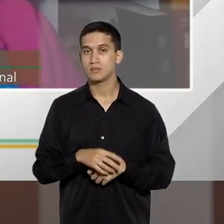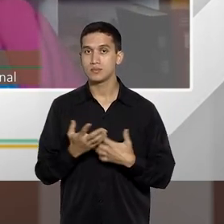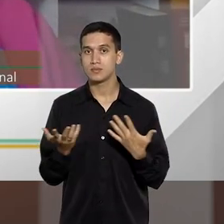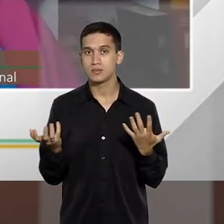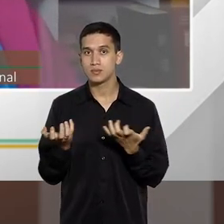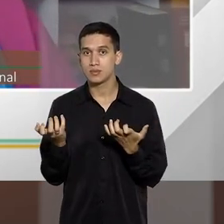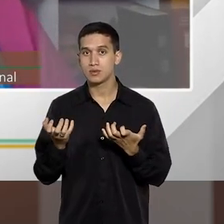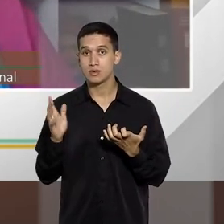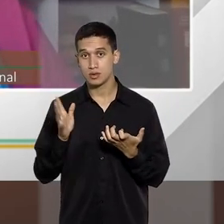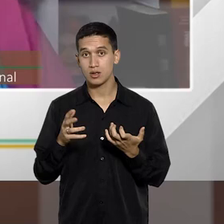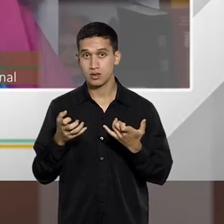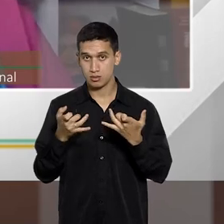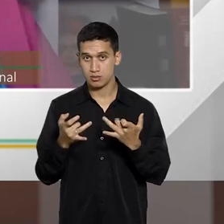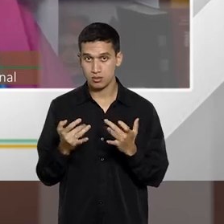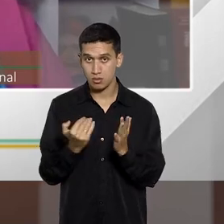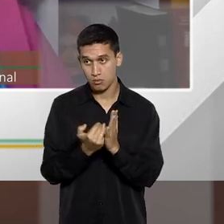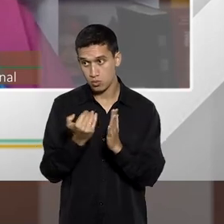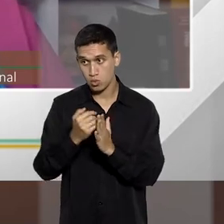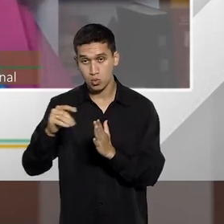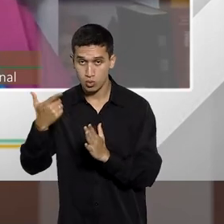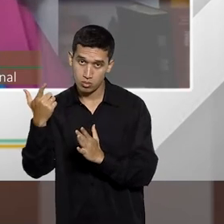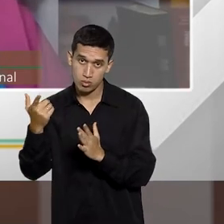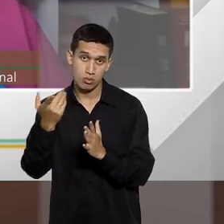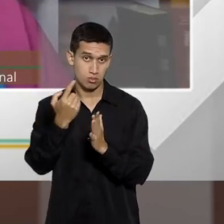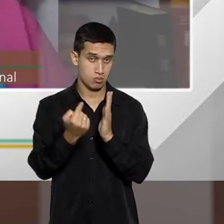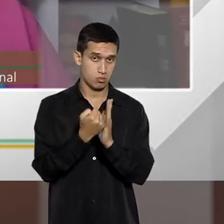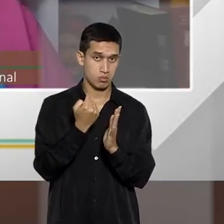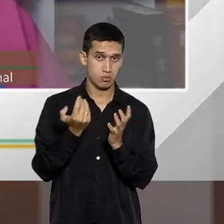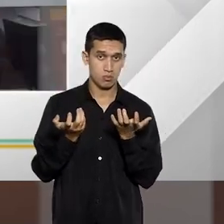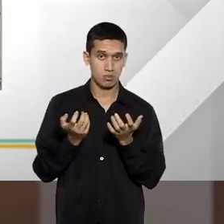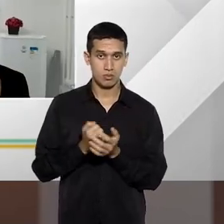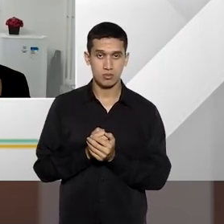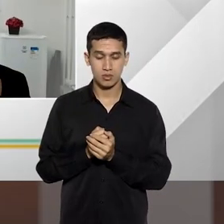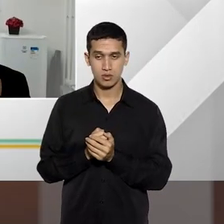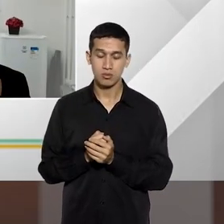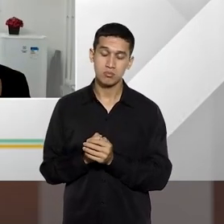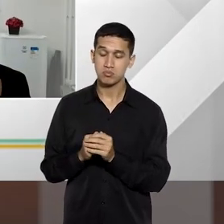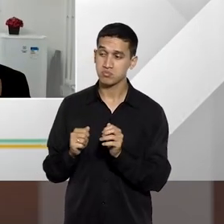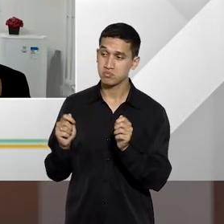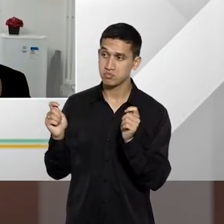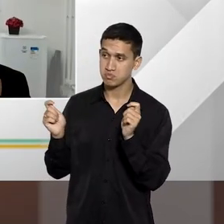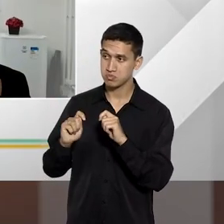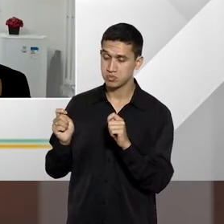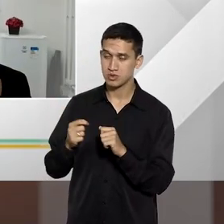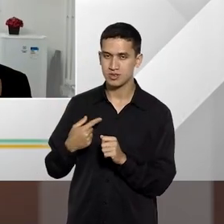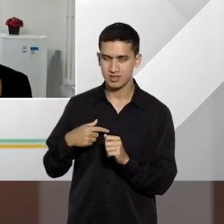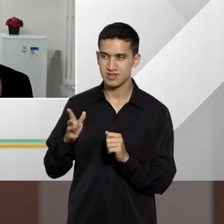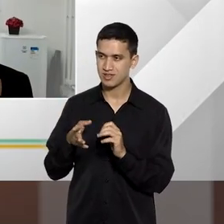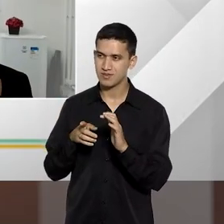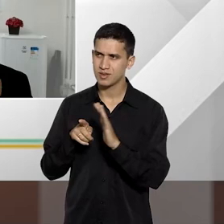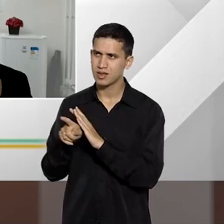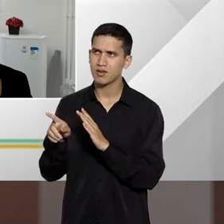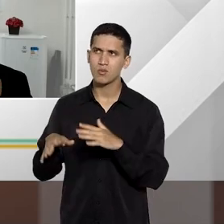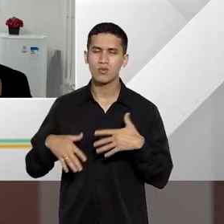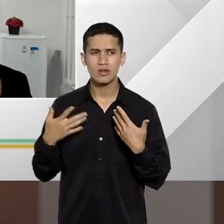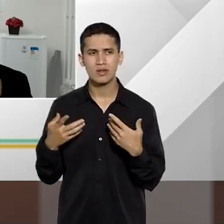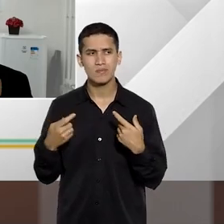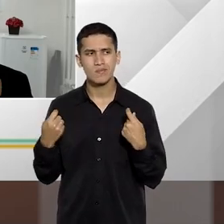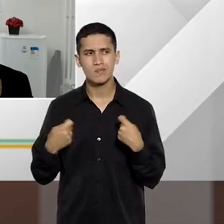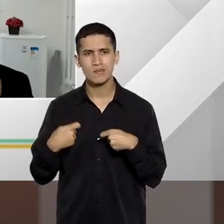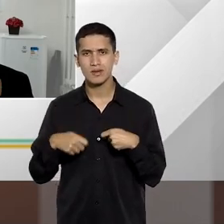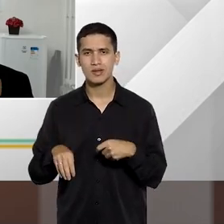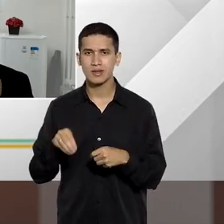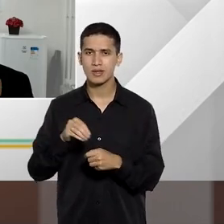enverede para o próximo requisito ou você quer perguntar alguma coisa? Por favor, professora, já ia perguntar isso daí, quais são esses requisitos, essas